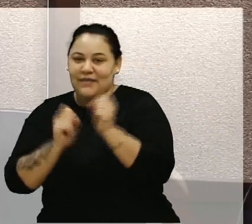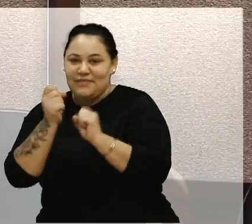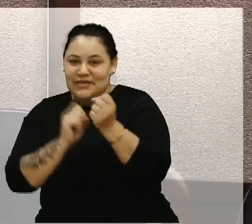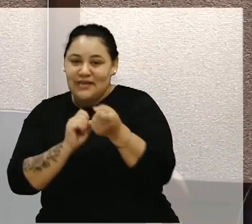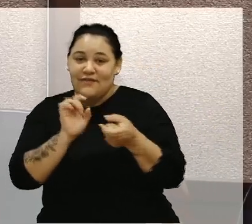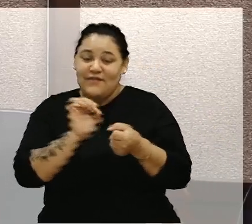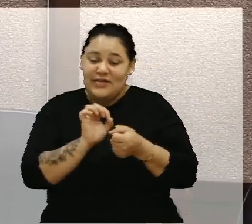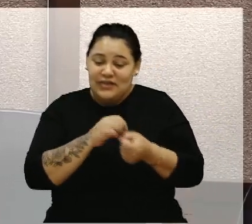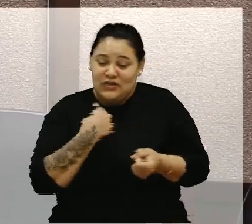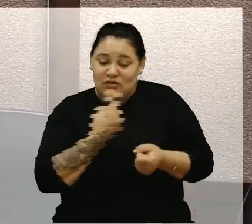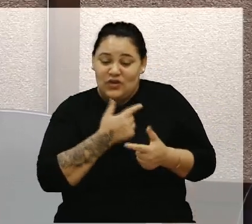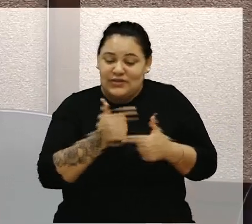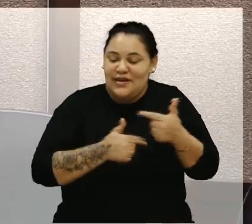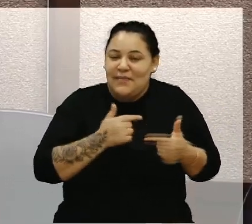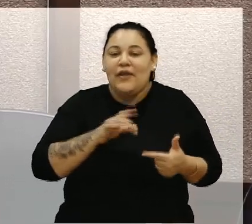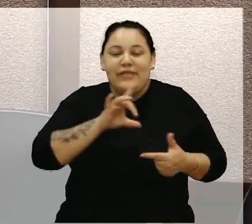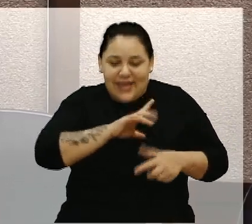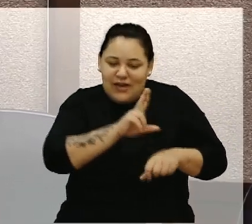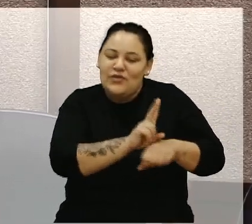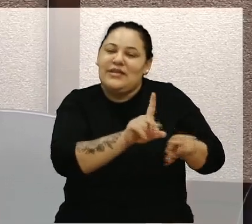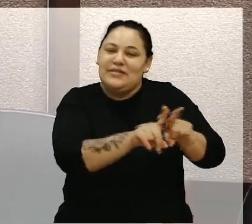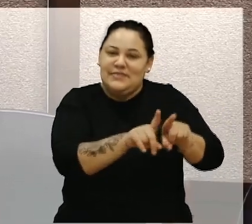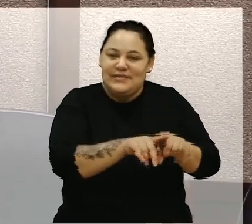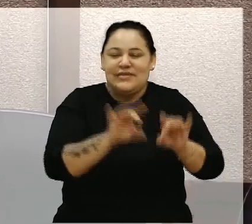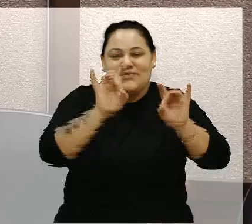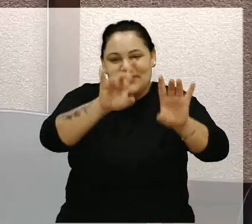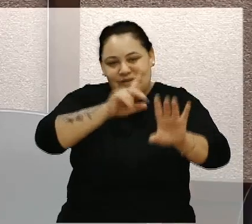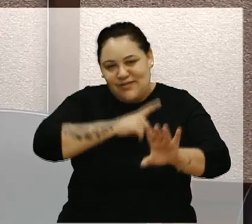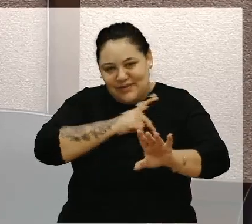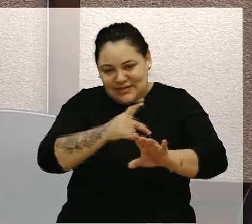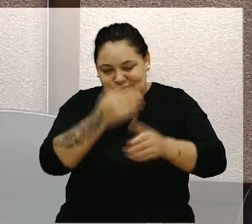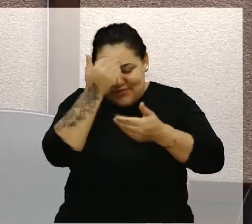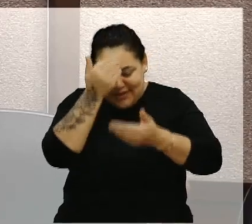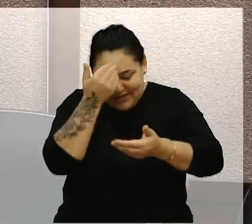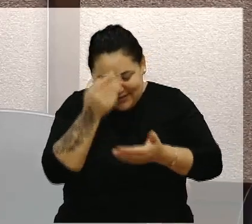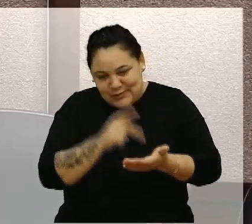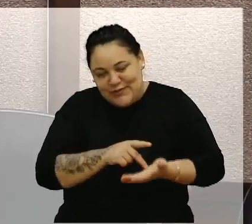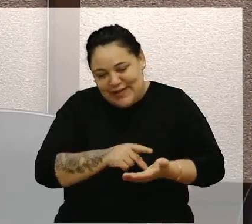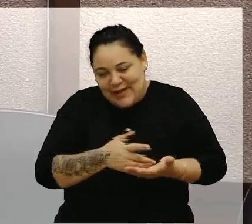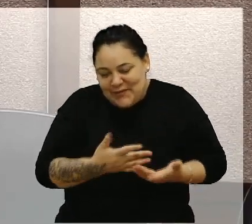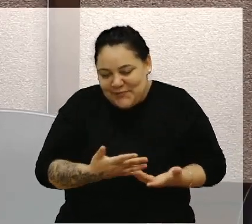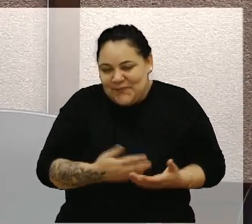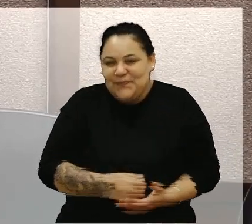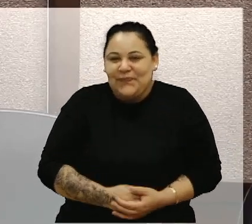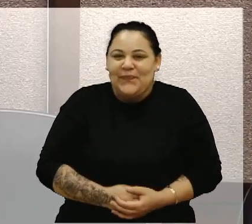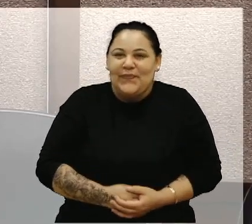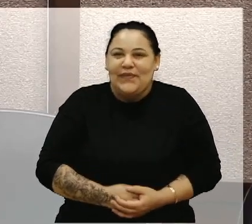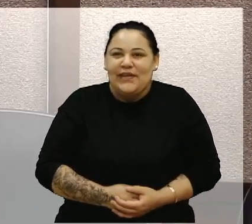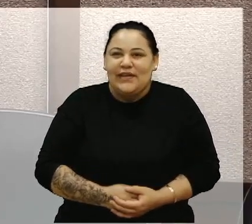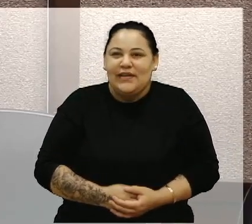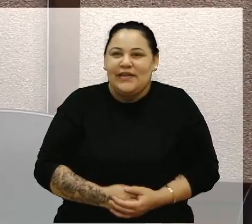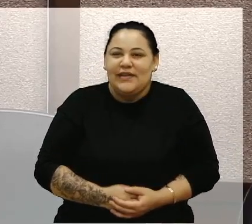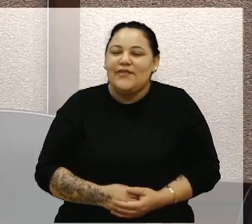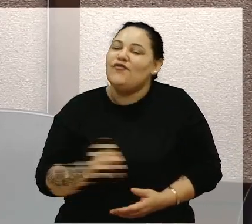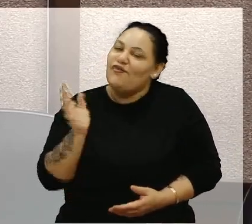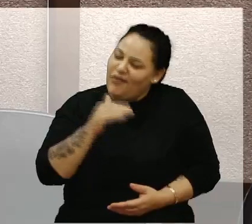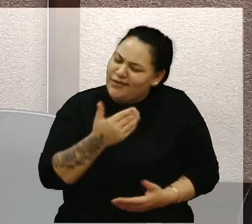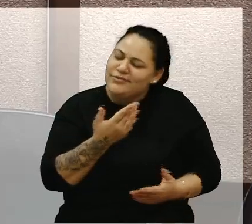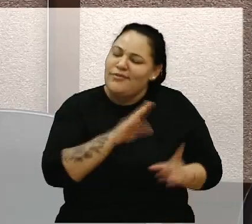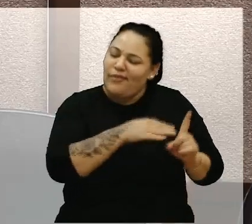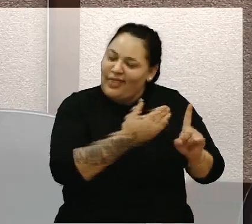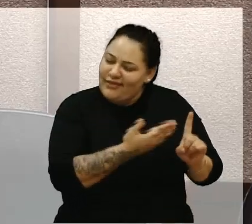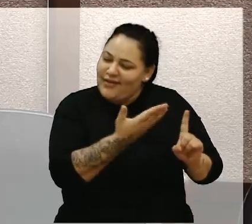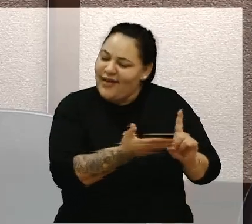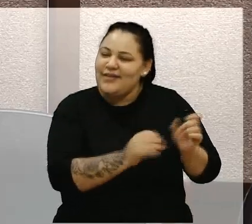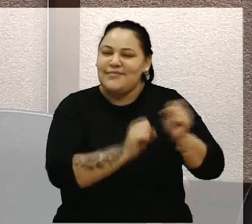fique desamparada. Então era isso, senhora Presidente, eu agradeço e vamos homenagear essa empresa